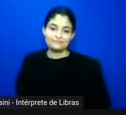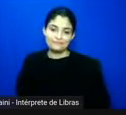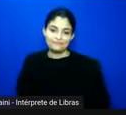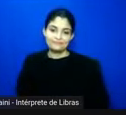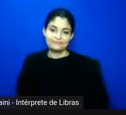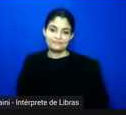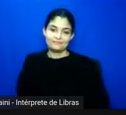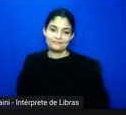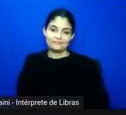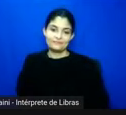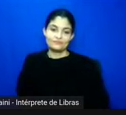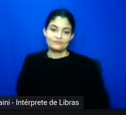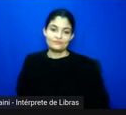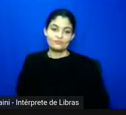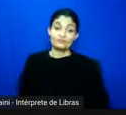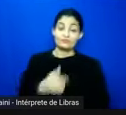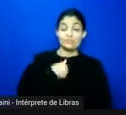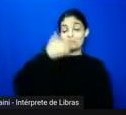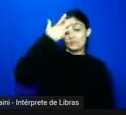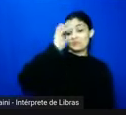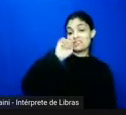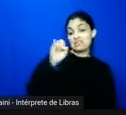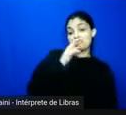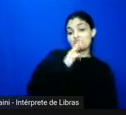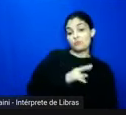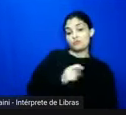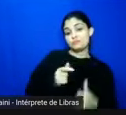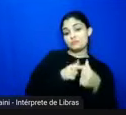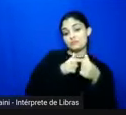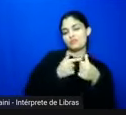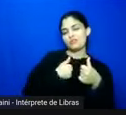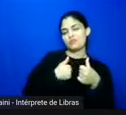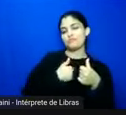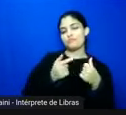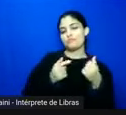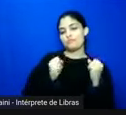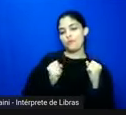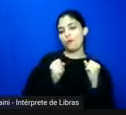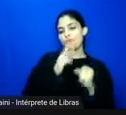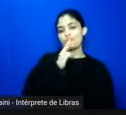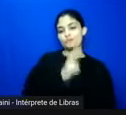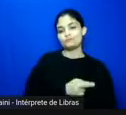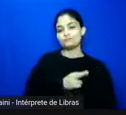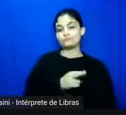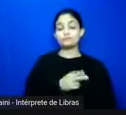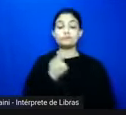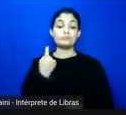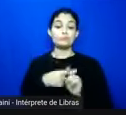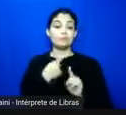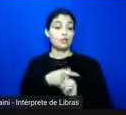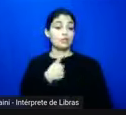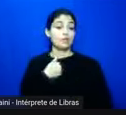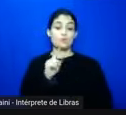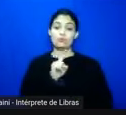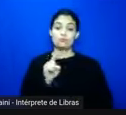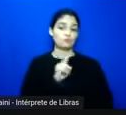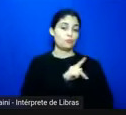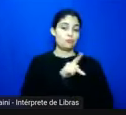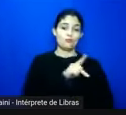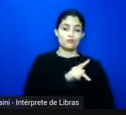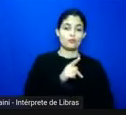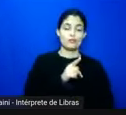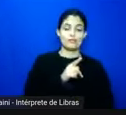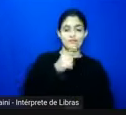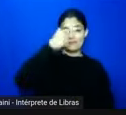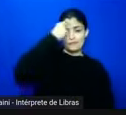tá não sei quem responde primeiro eu acho que eu vou responder primeiro porque eu como não sou professora universitária eu tenho mais a